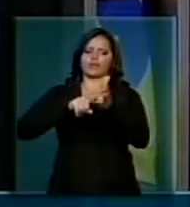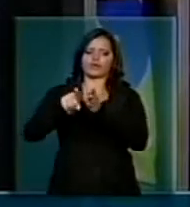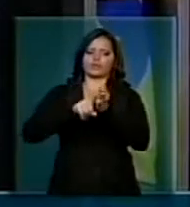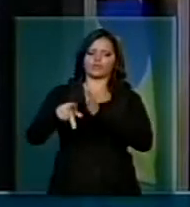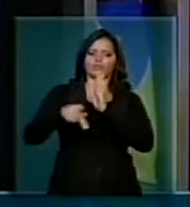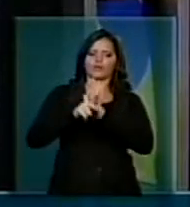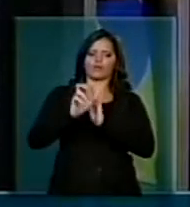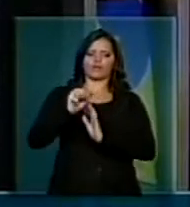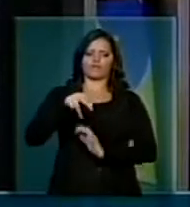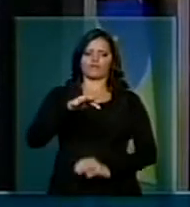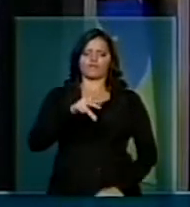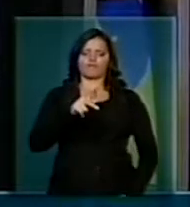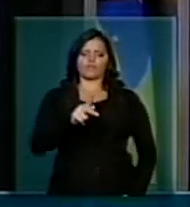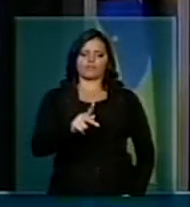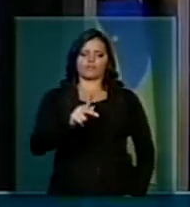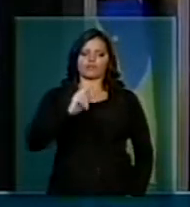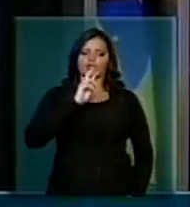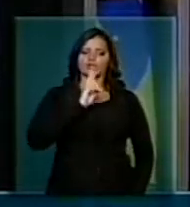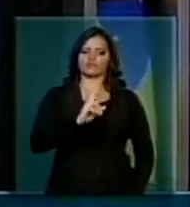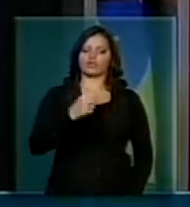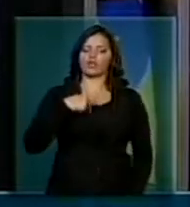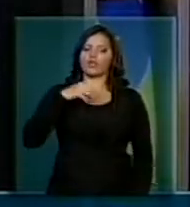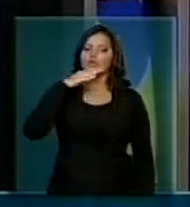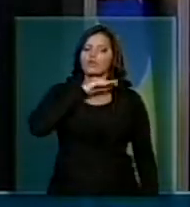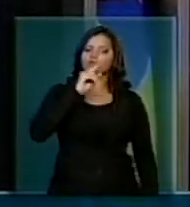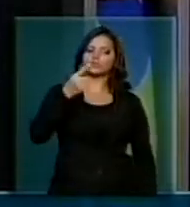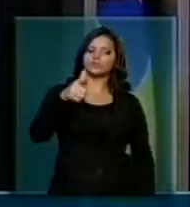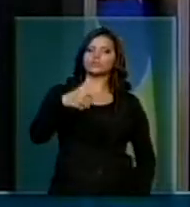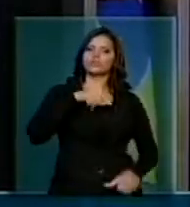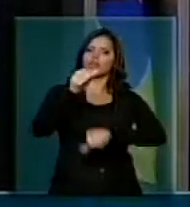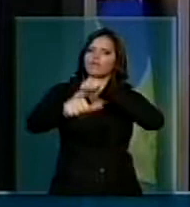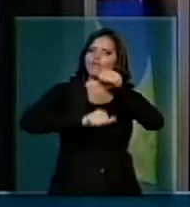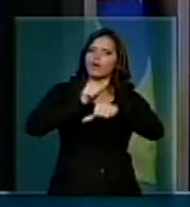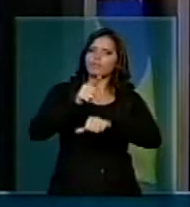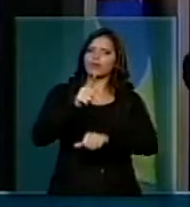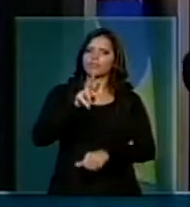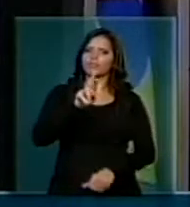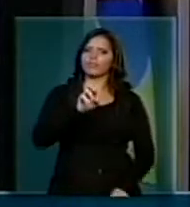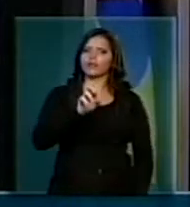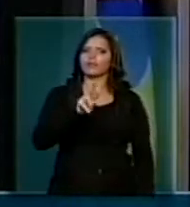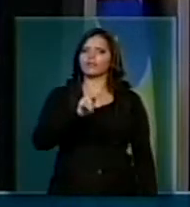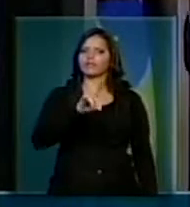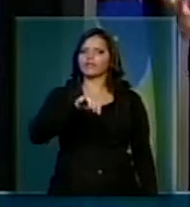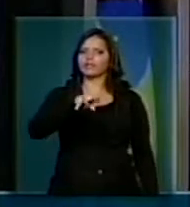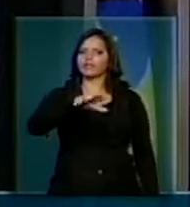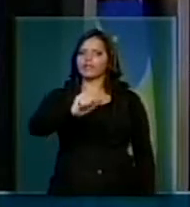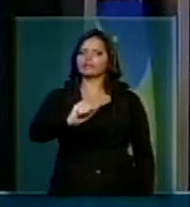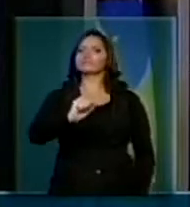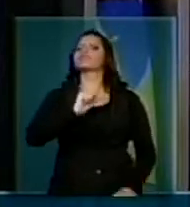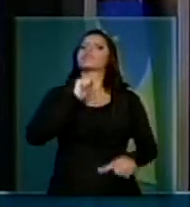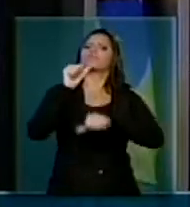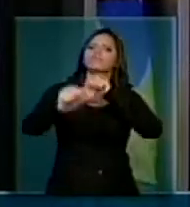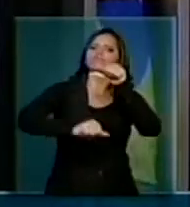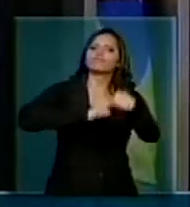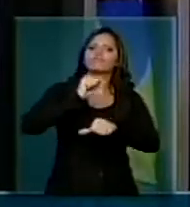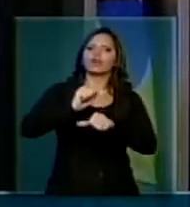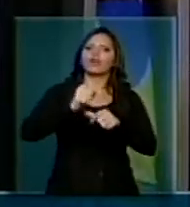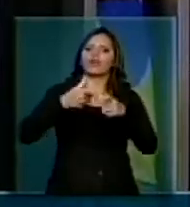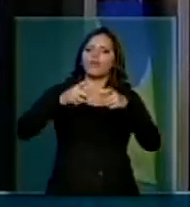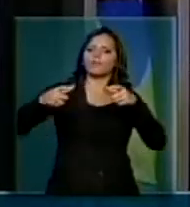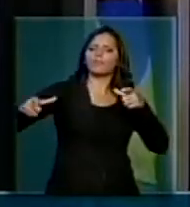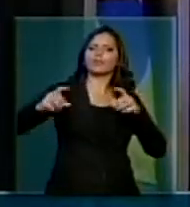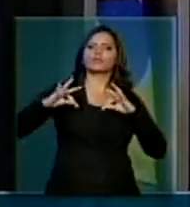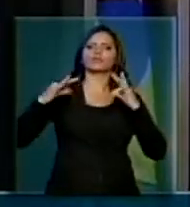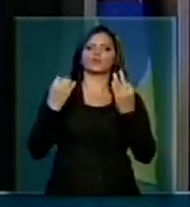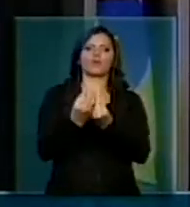está certo? E eu acho que não tem espaço para reforma de previdência, não tem fazer uma reforma ampla.